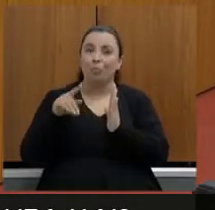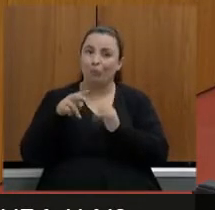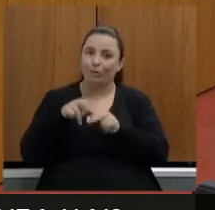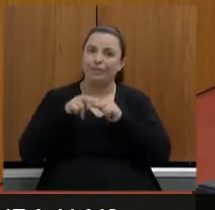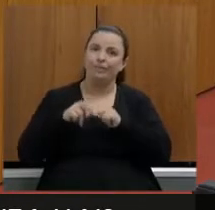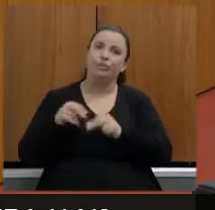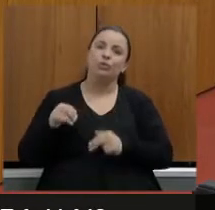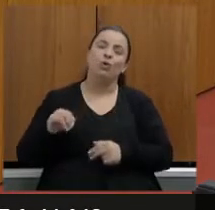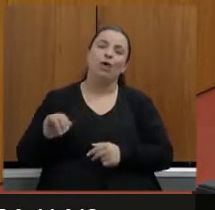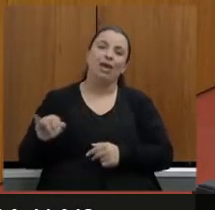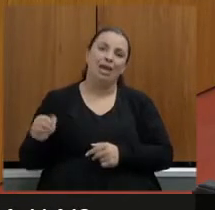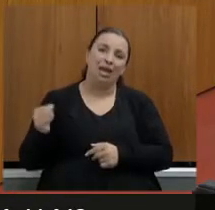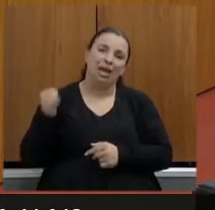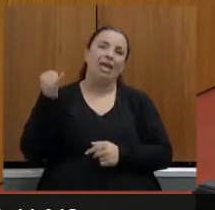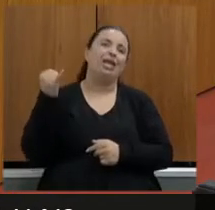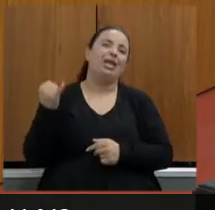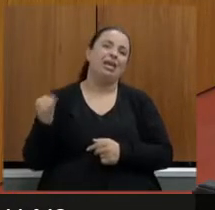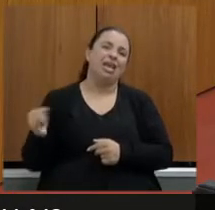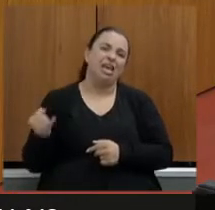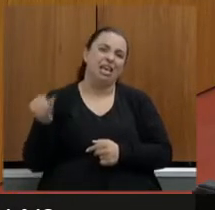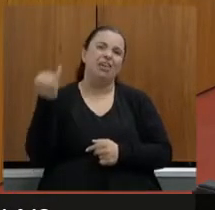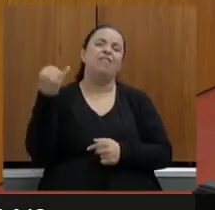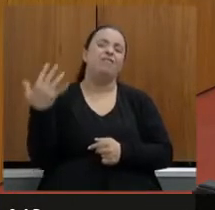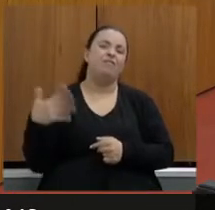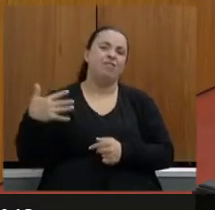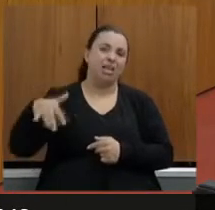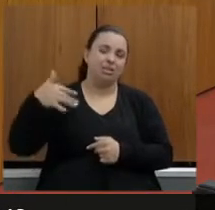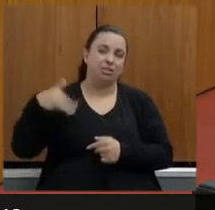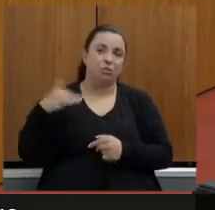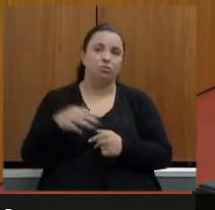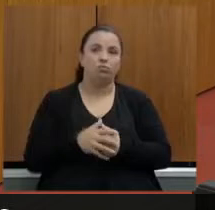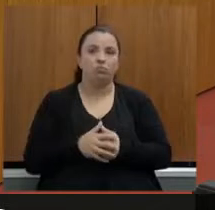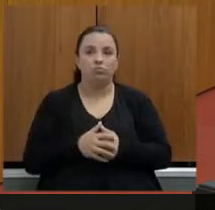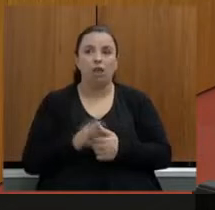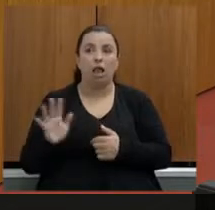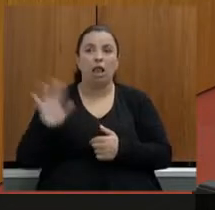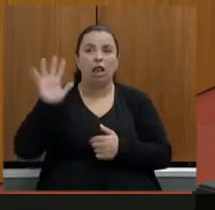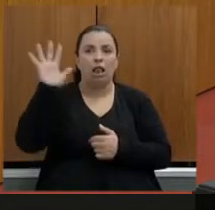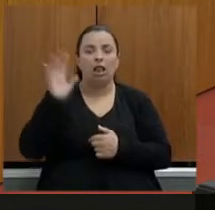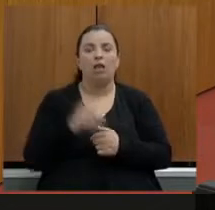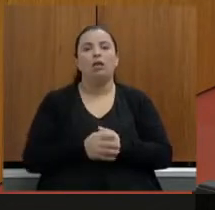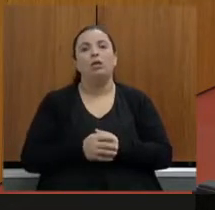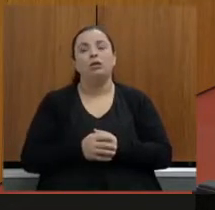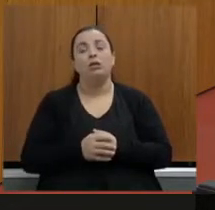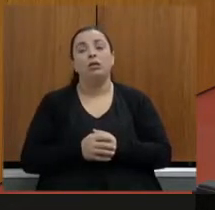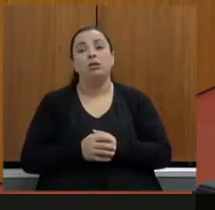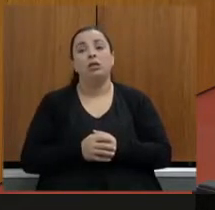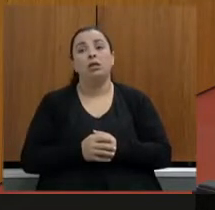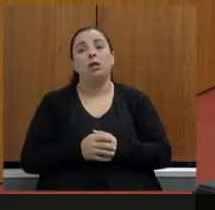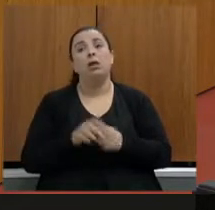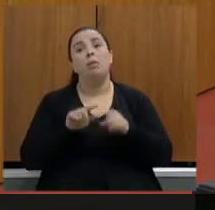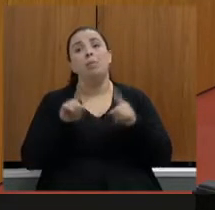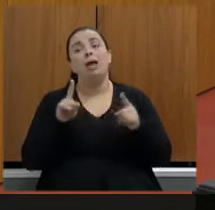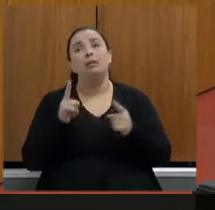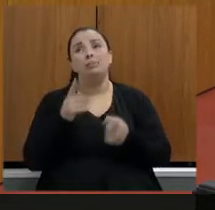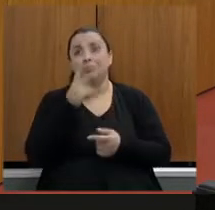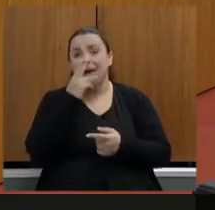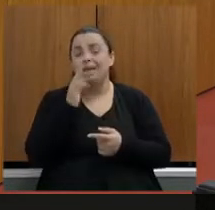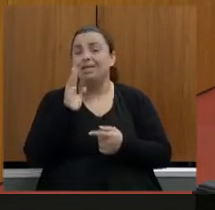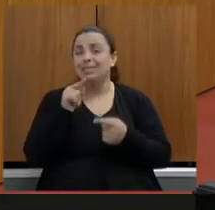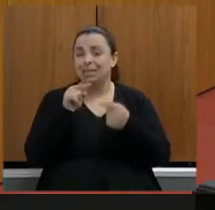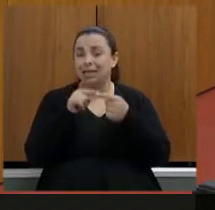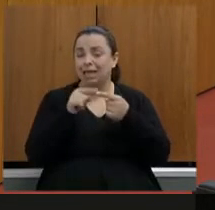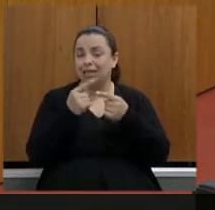que ao que tudo indica vai haver uma estabilização já começou uma estabilização dos insumos então o